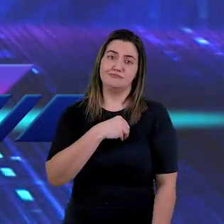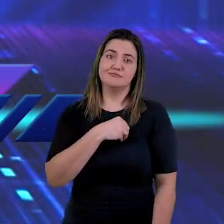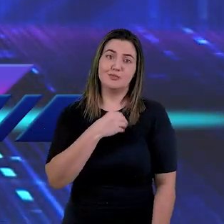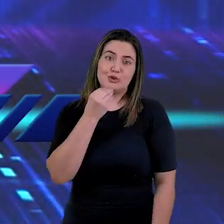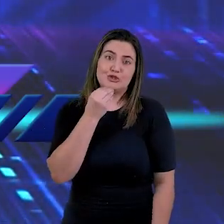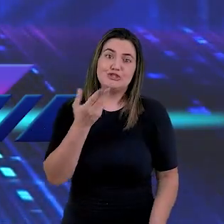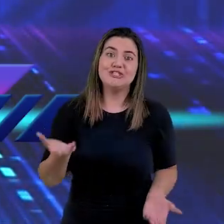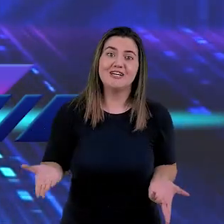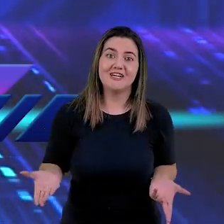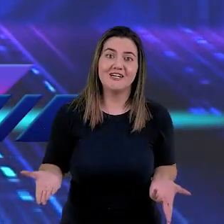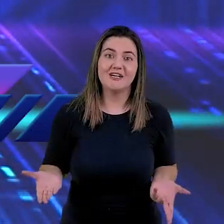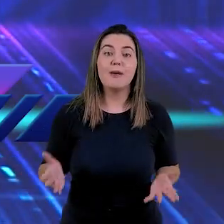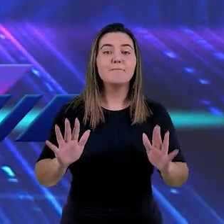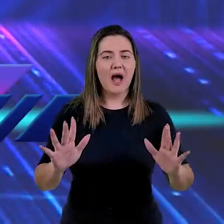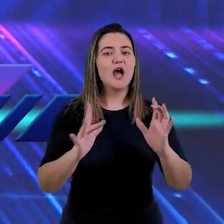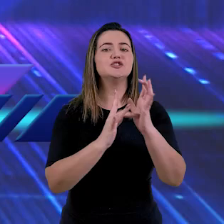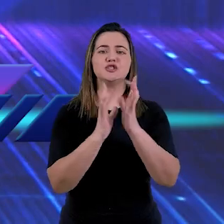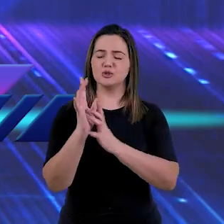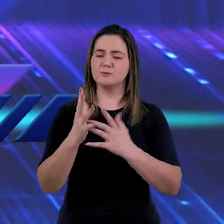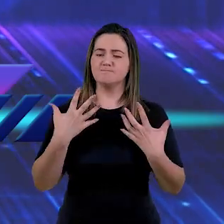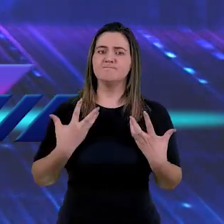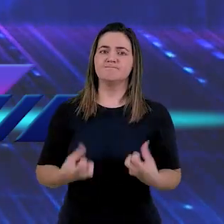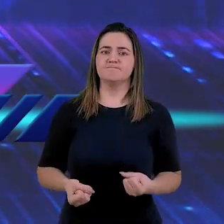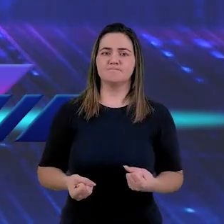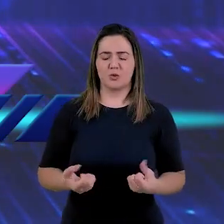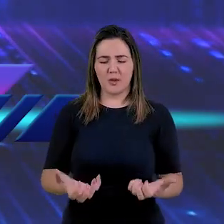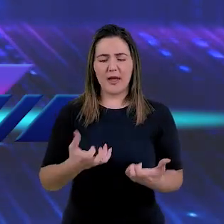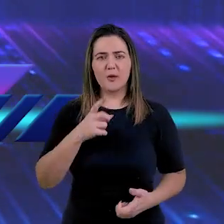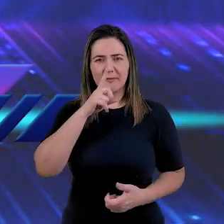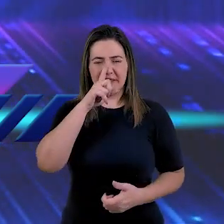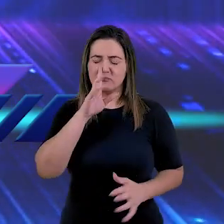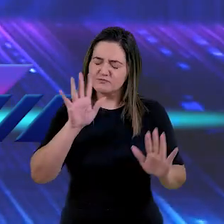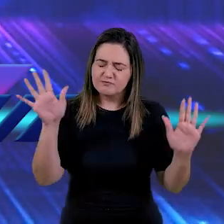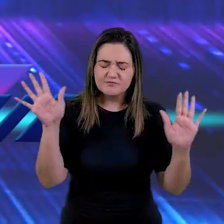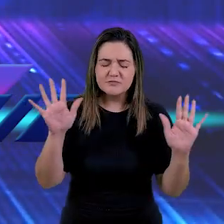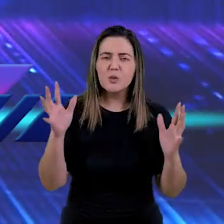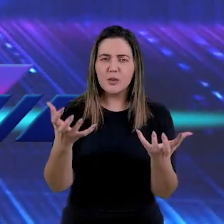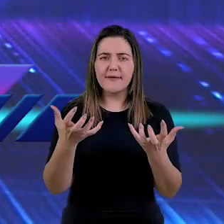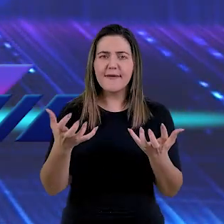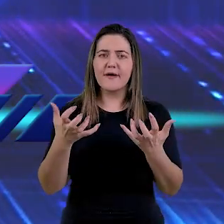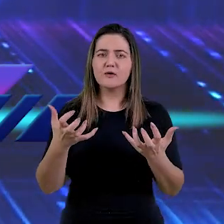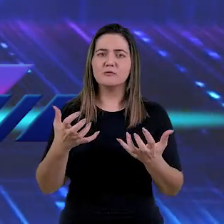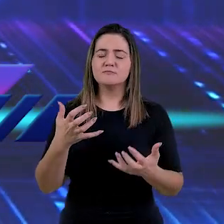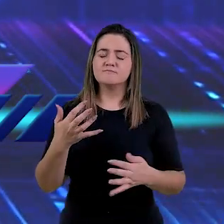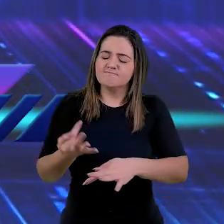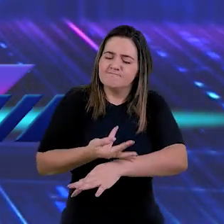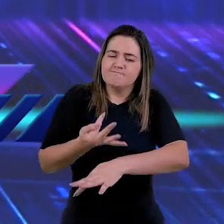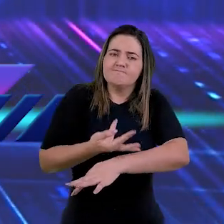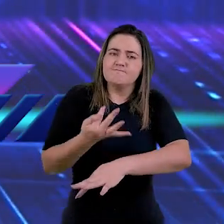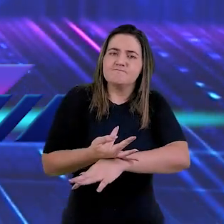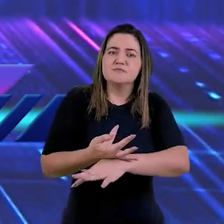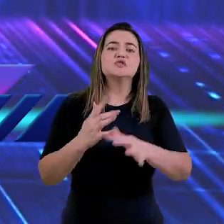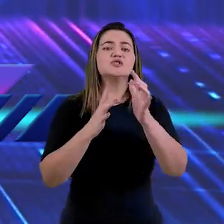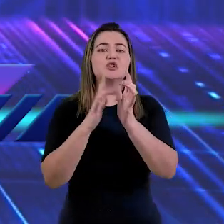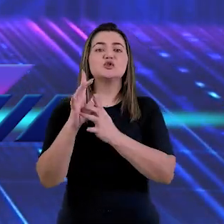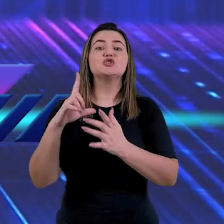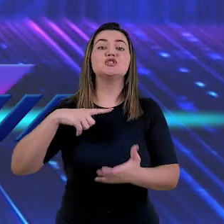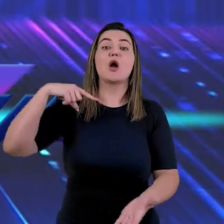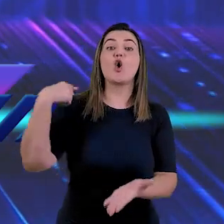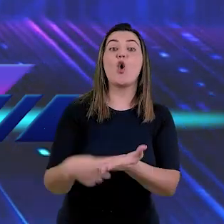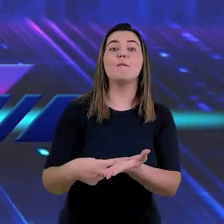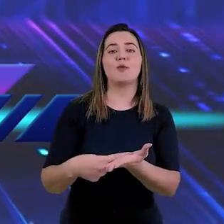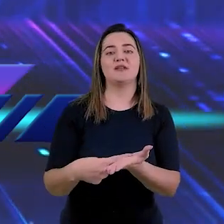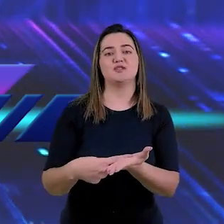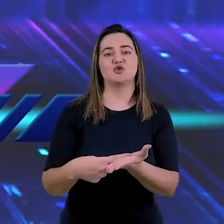Ele, ao assumir o risco que assumiu, ao encarnar-se e viver entre nós, Jesus estava dizendo que Ele estava